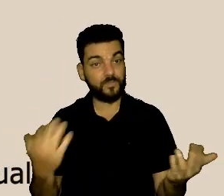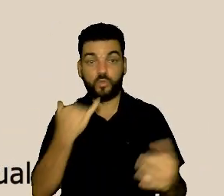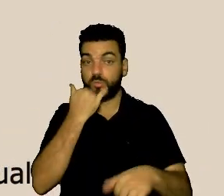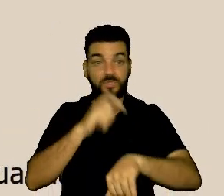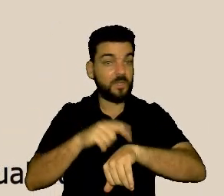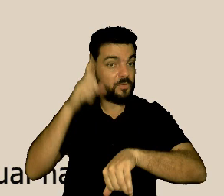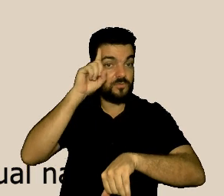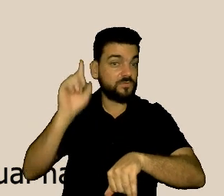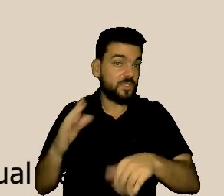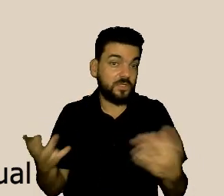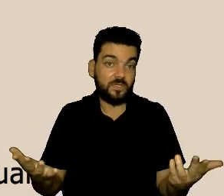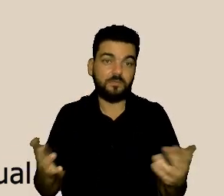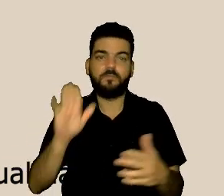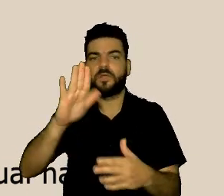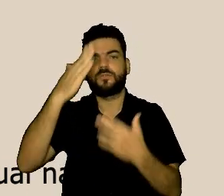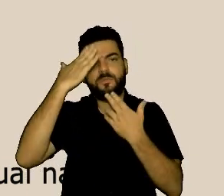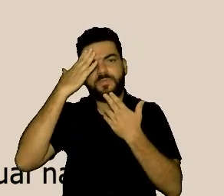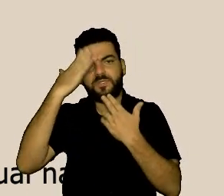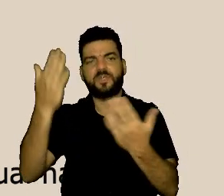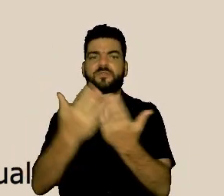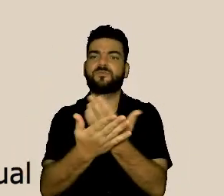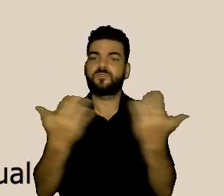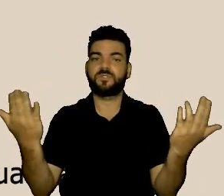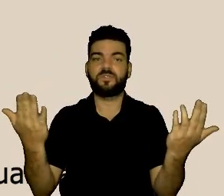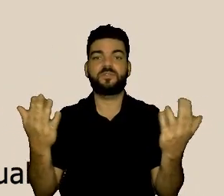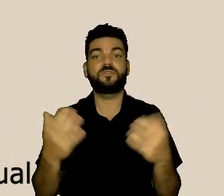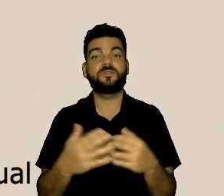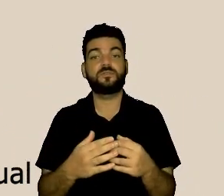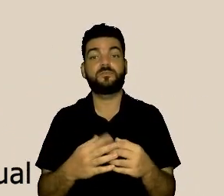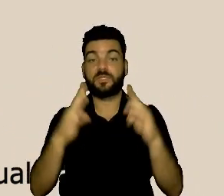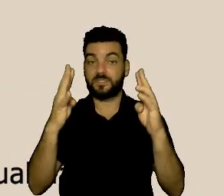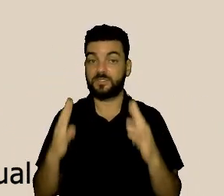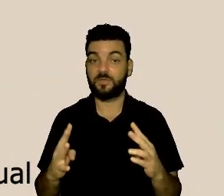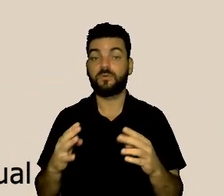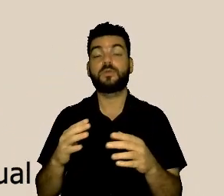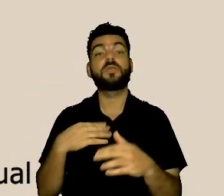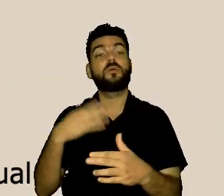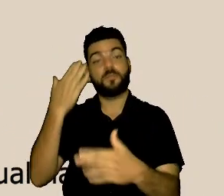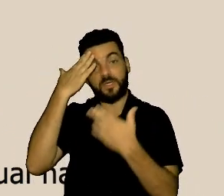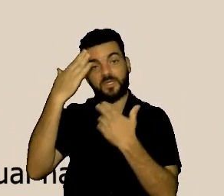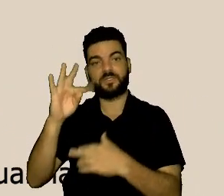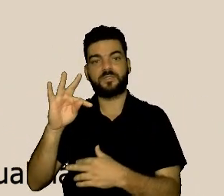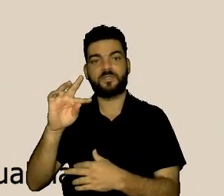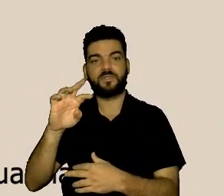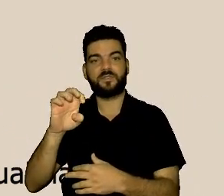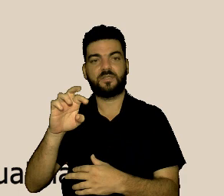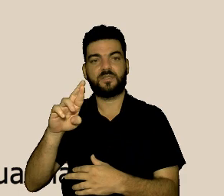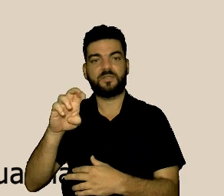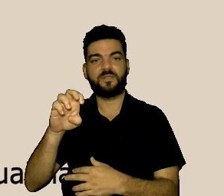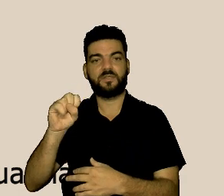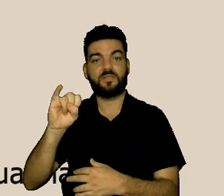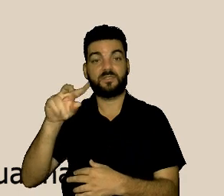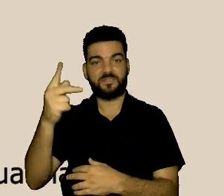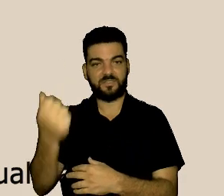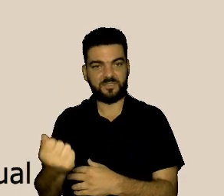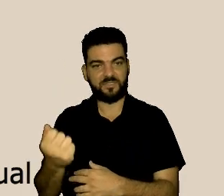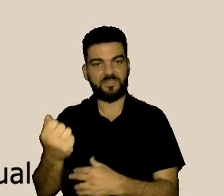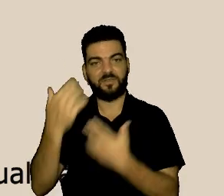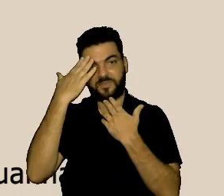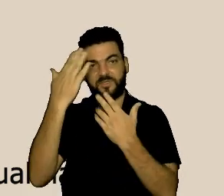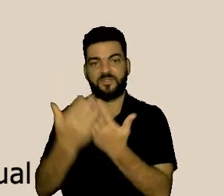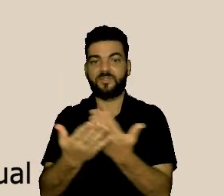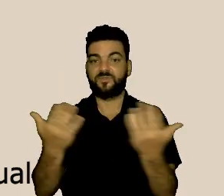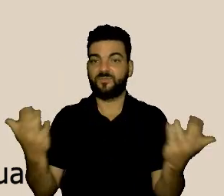pessoa da doutora Terezinha, pela oportunidade, coloco à disposição ambos os e-mails e estou